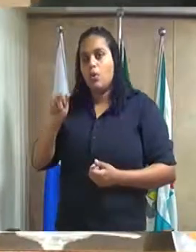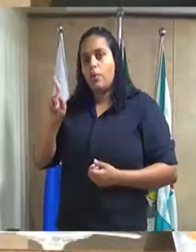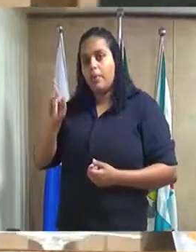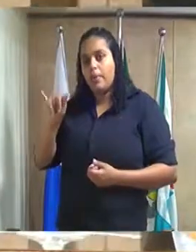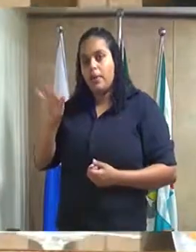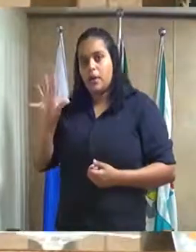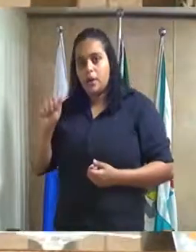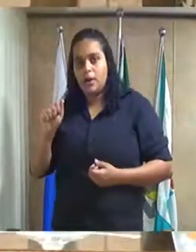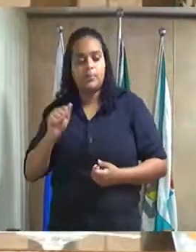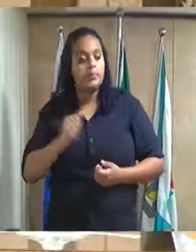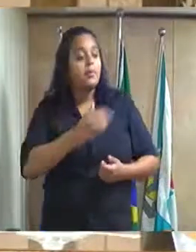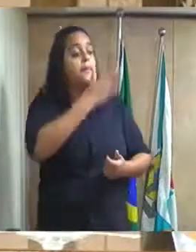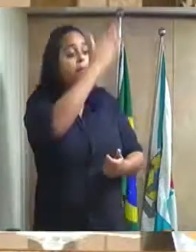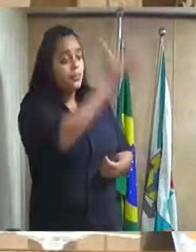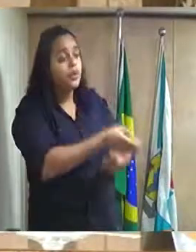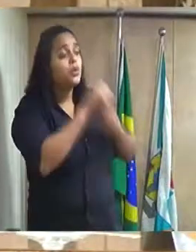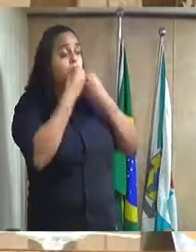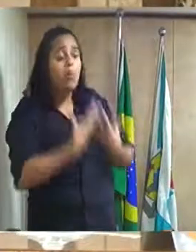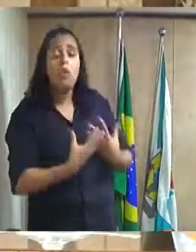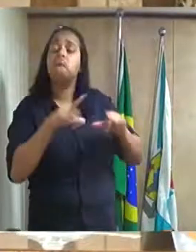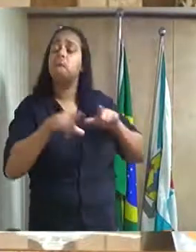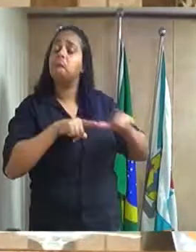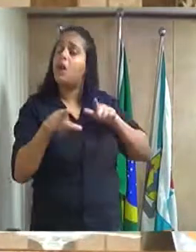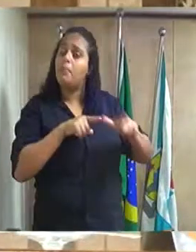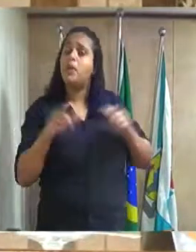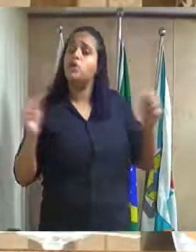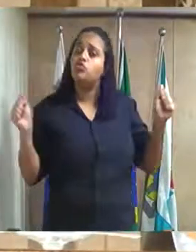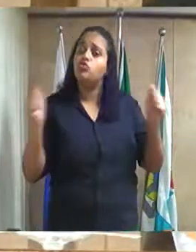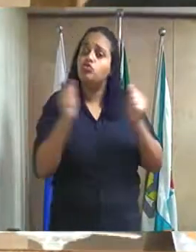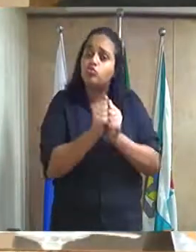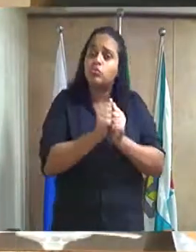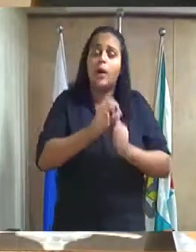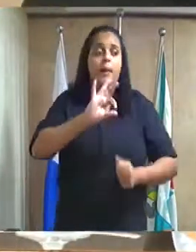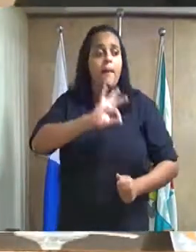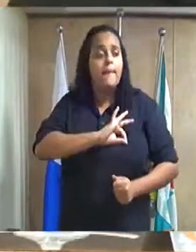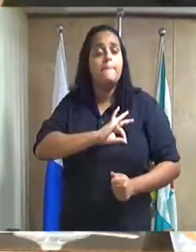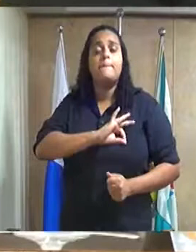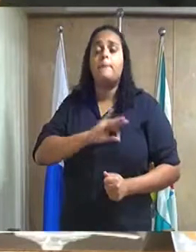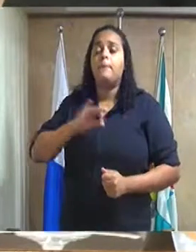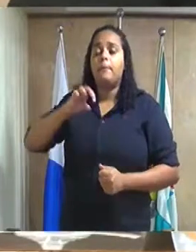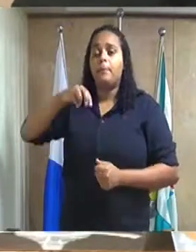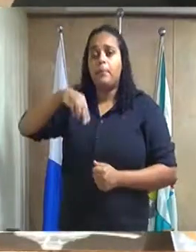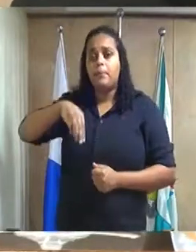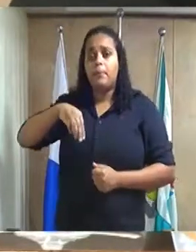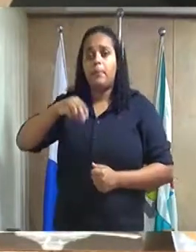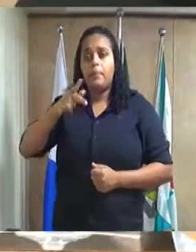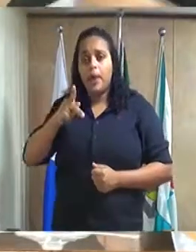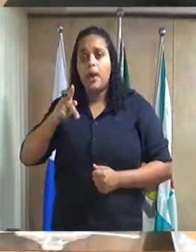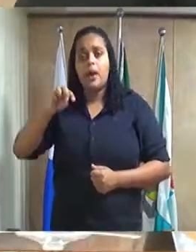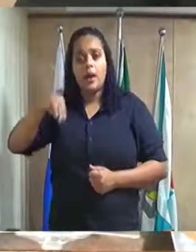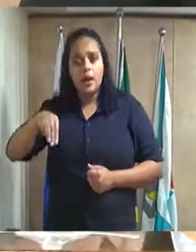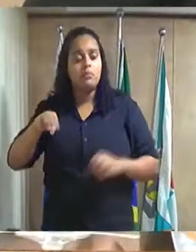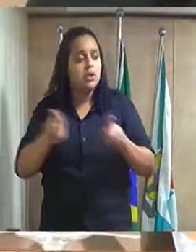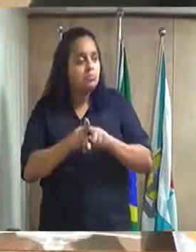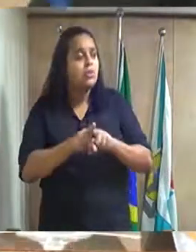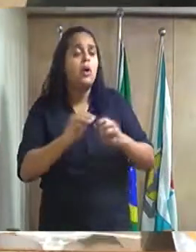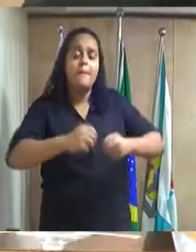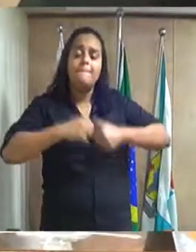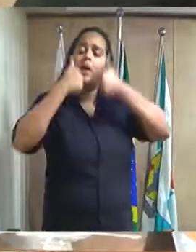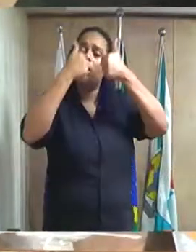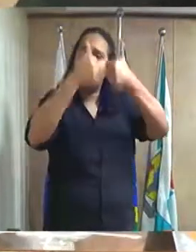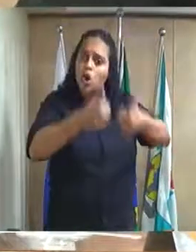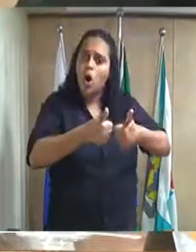pelos relevantes serviços prestados, junto à Polícia Militar do Estado do Rio de Janeiro, visando promover melhores